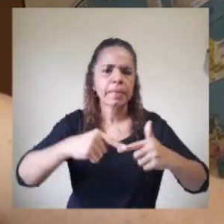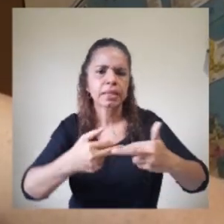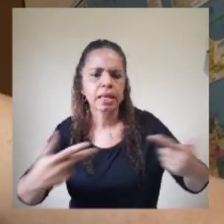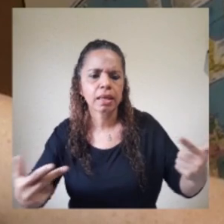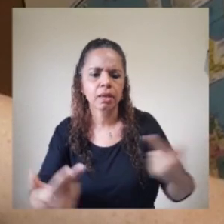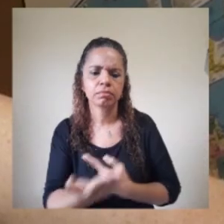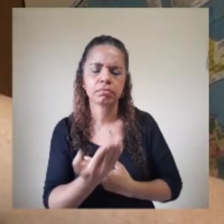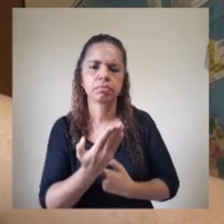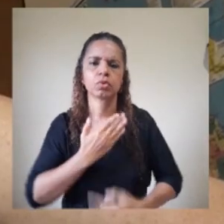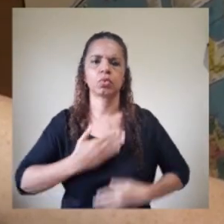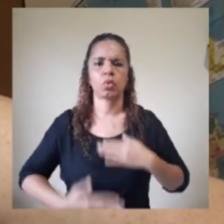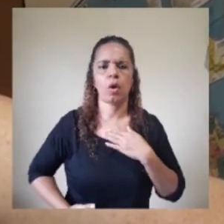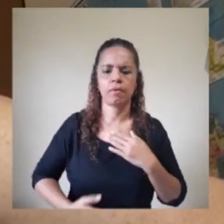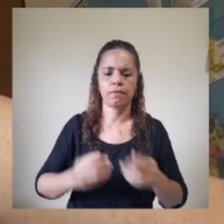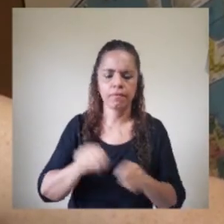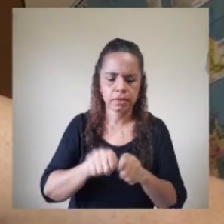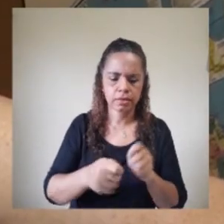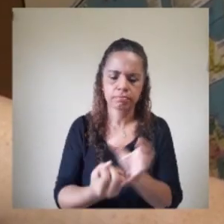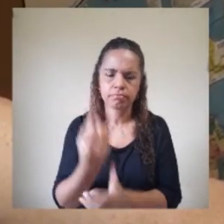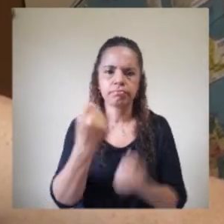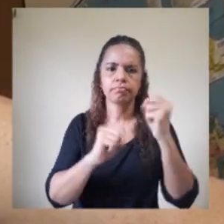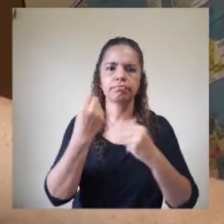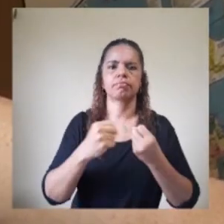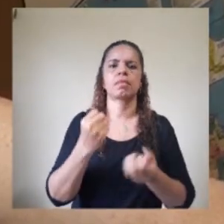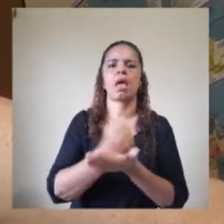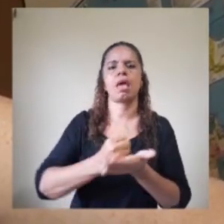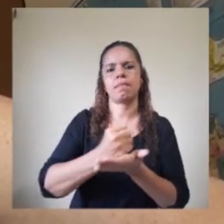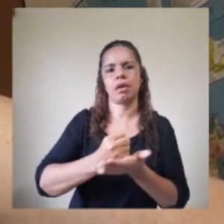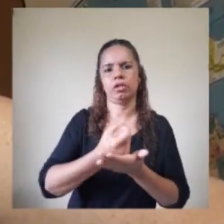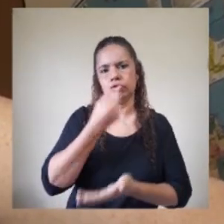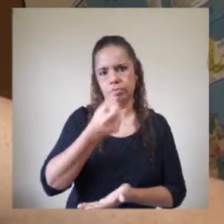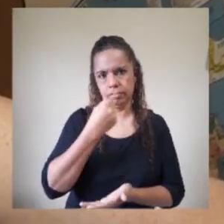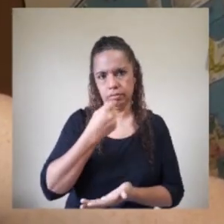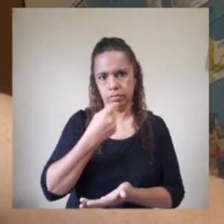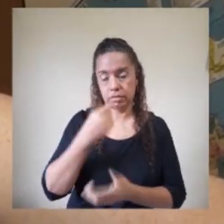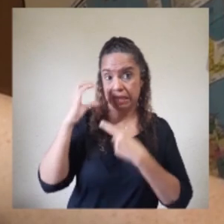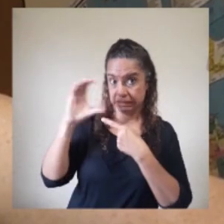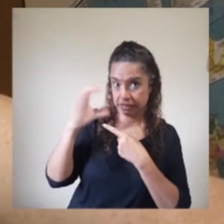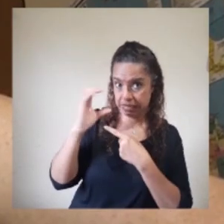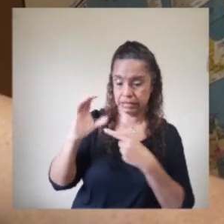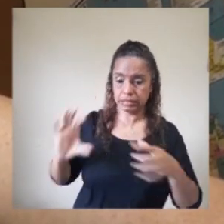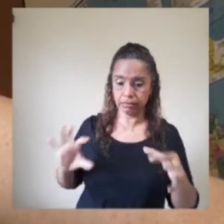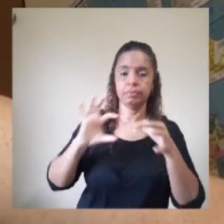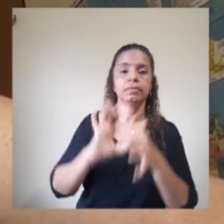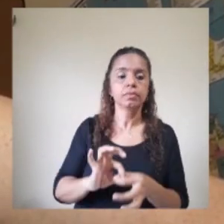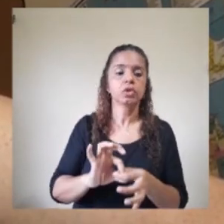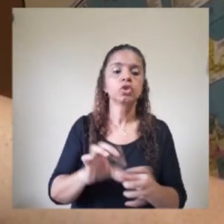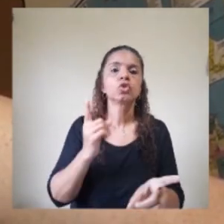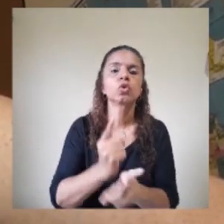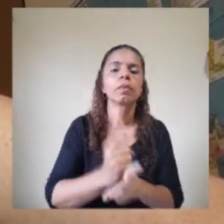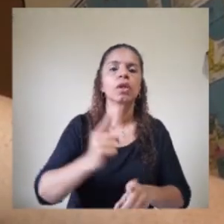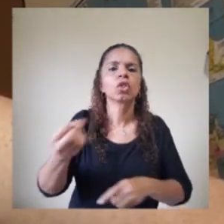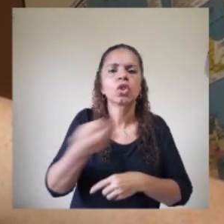fármacos e insumos para a fabricação dos remédios. A ciência é nossa grande parceira na